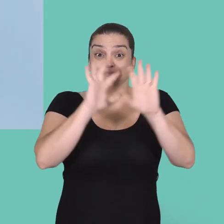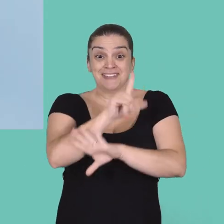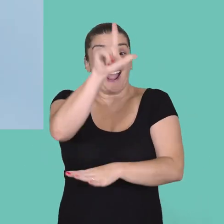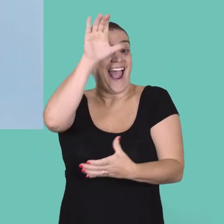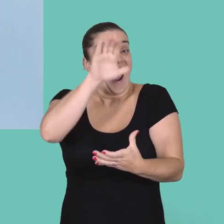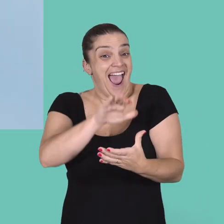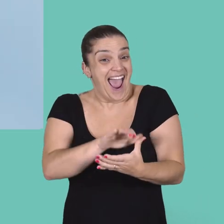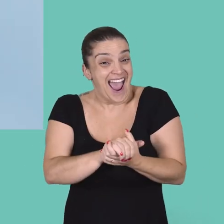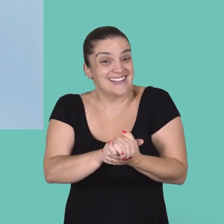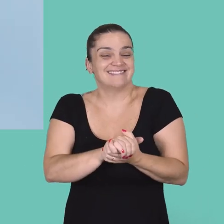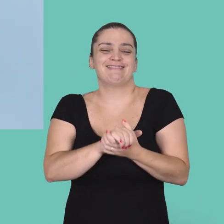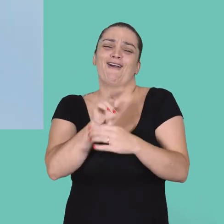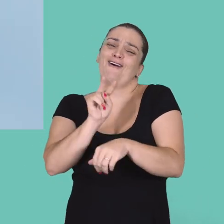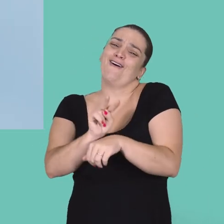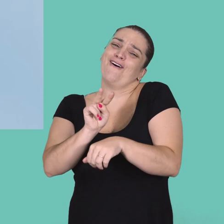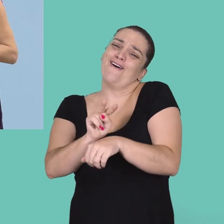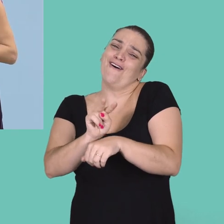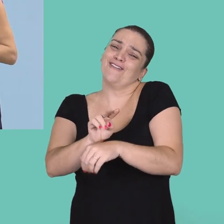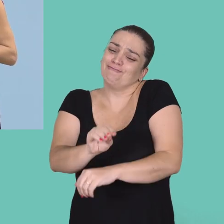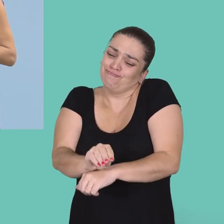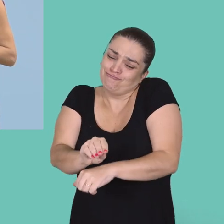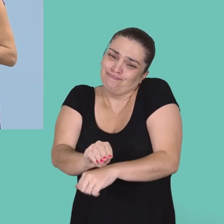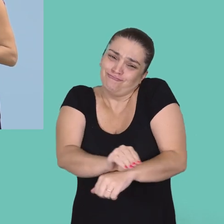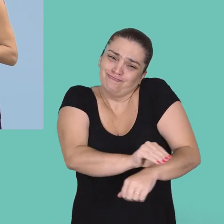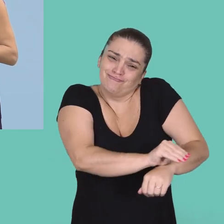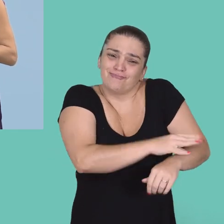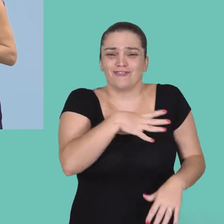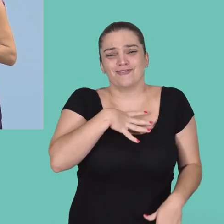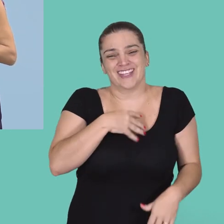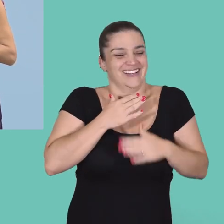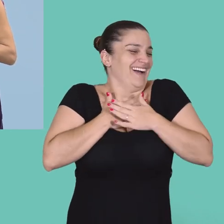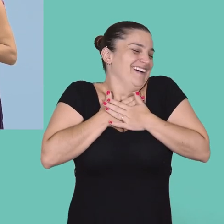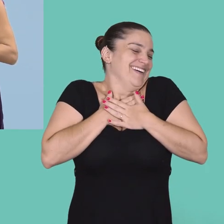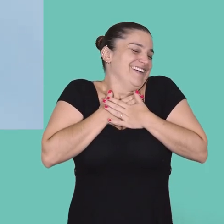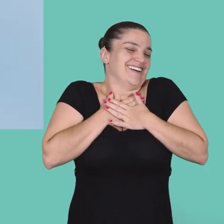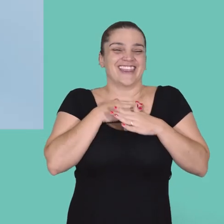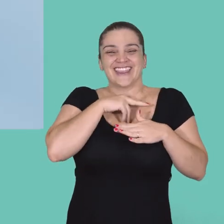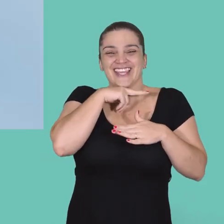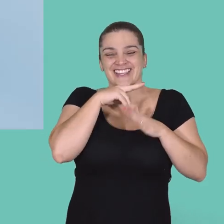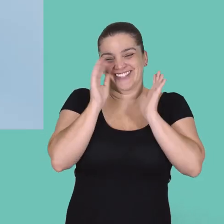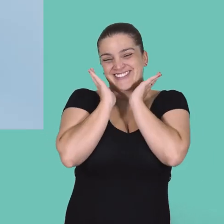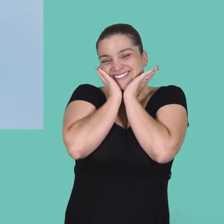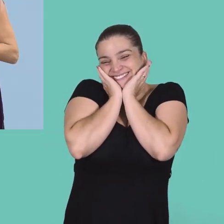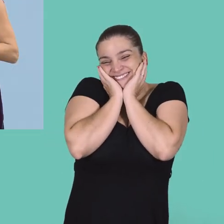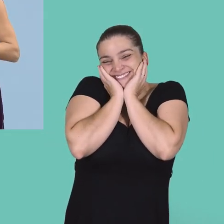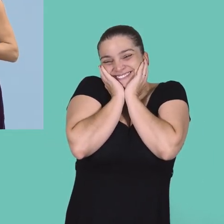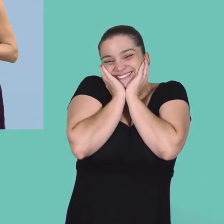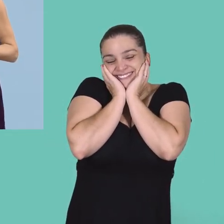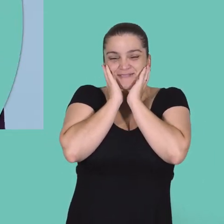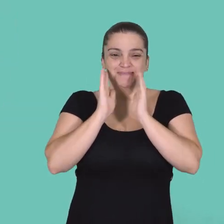depois, quando tu casar, tu vai cuidar dos teus filhos, meus filhos. É lindo.